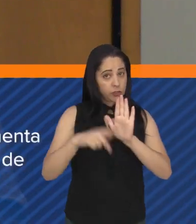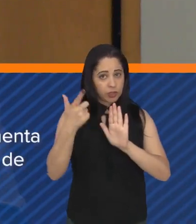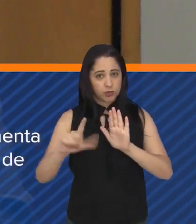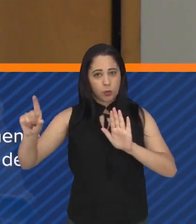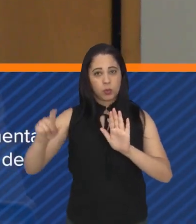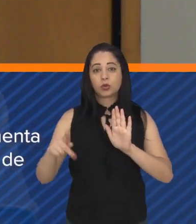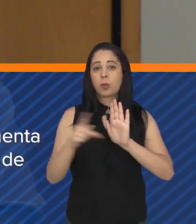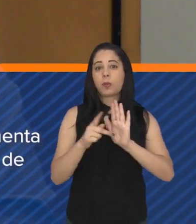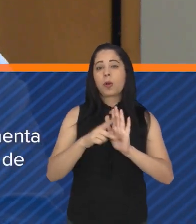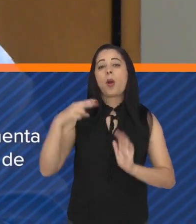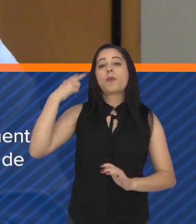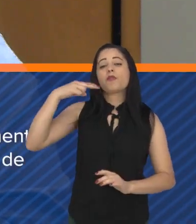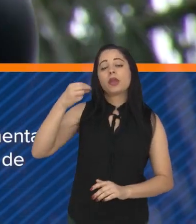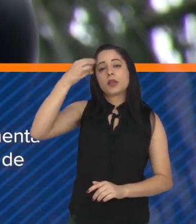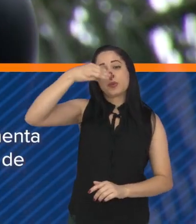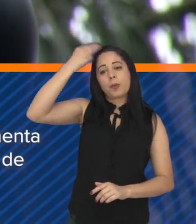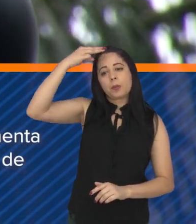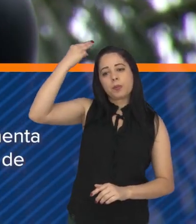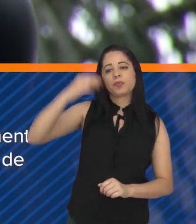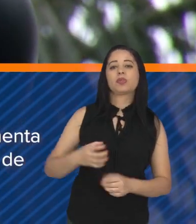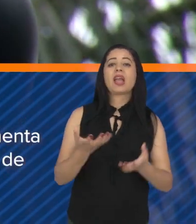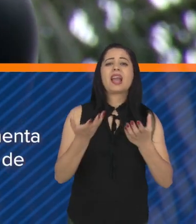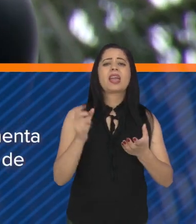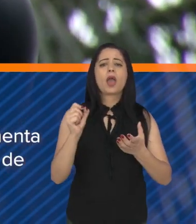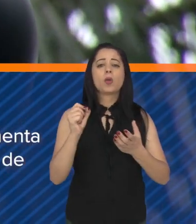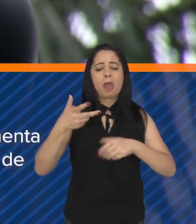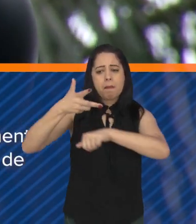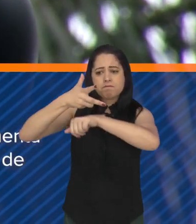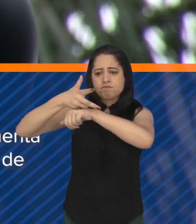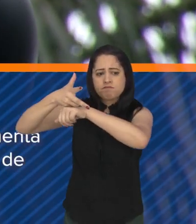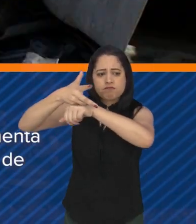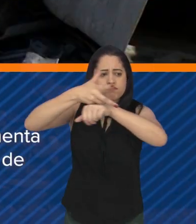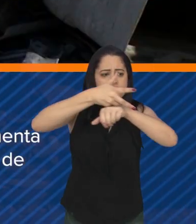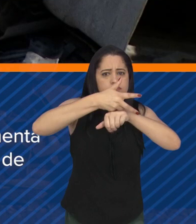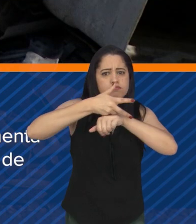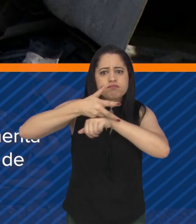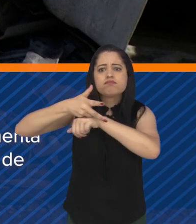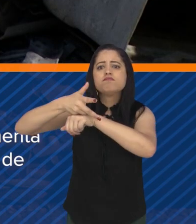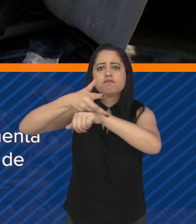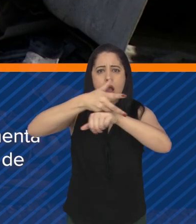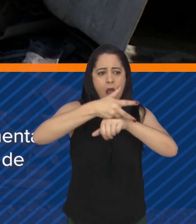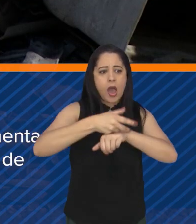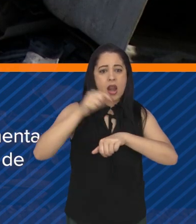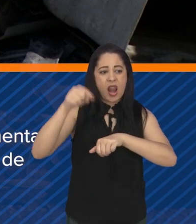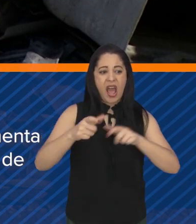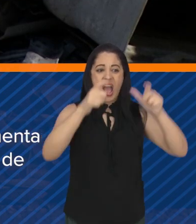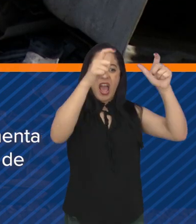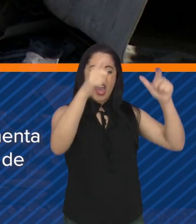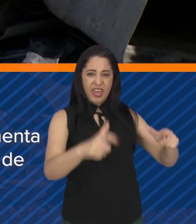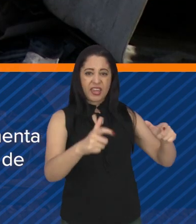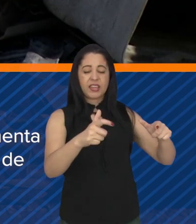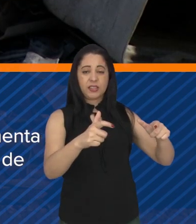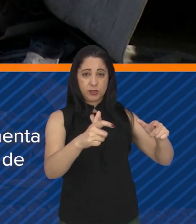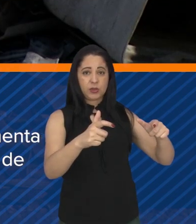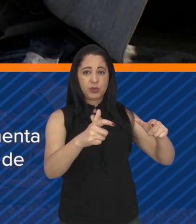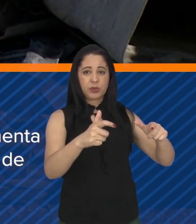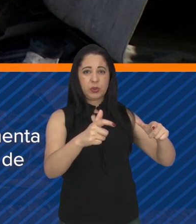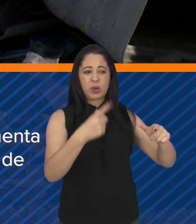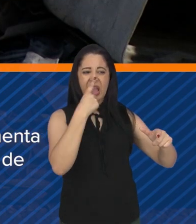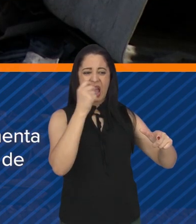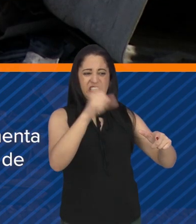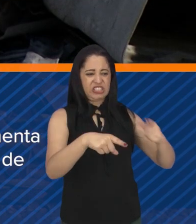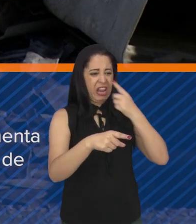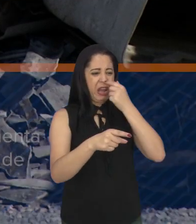autoria do vereador Milton Vieira Filho, quer garantir o uso de câmeras de monitoramento para auxiliar na fiscalização de áreas de descarte